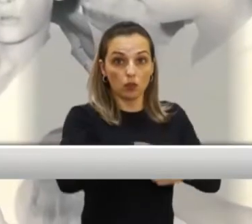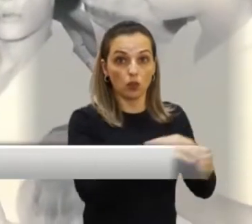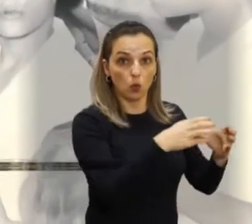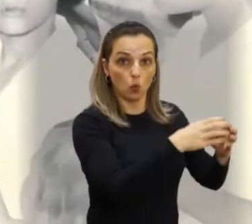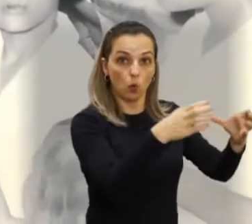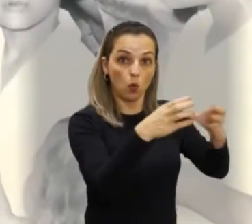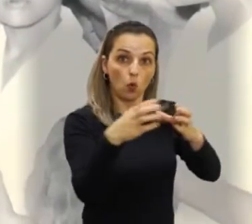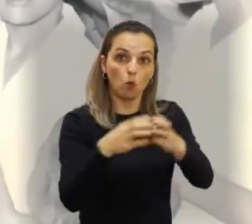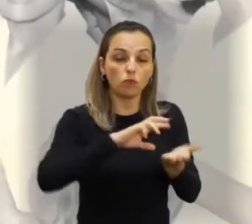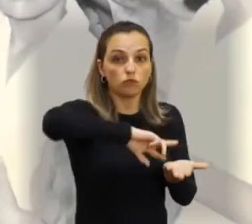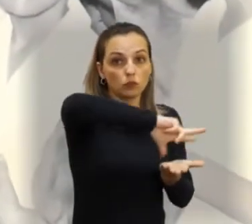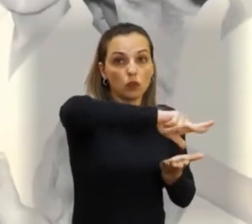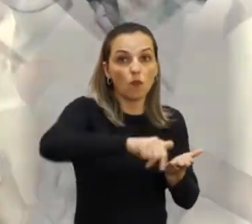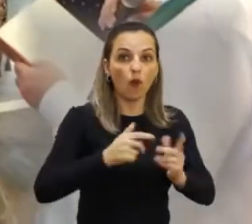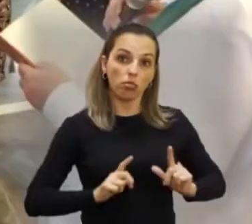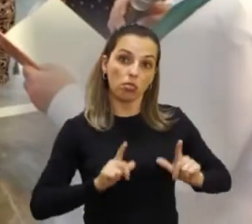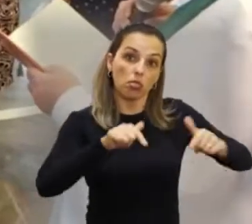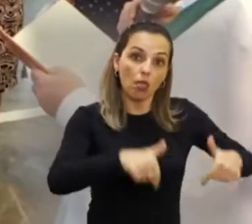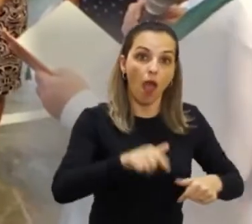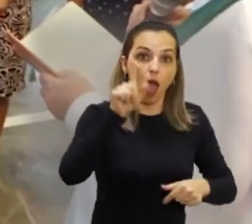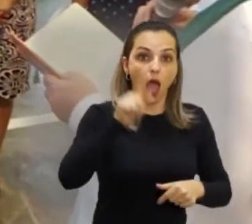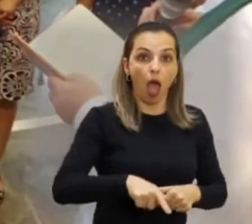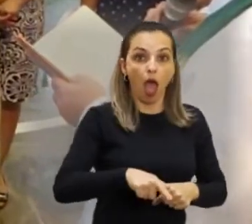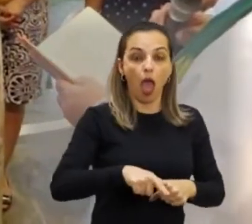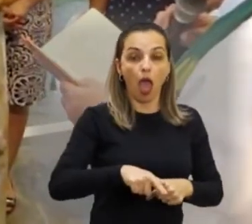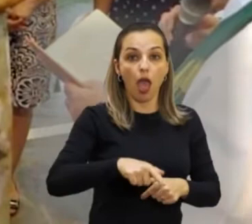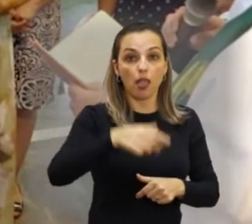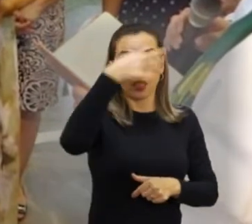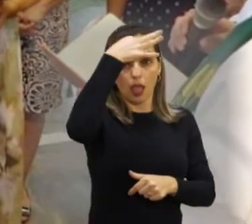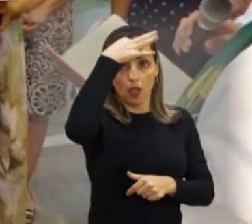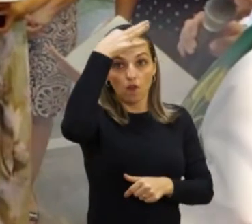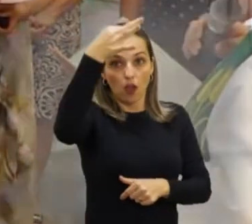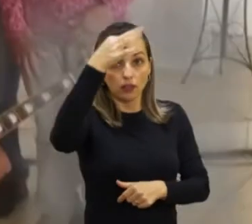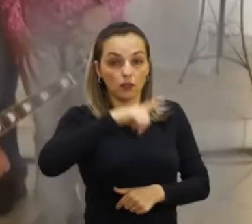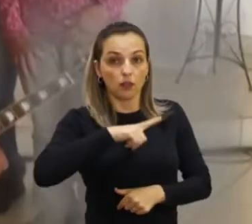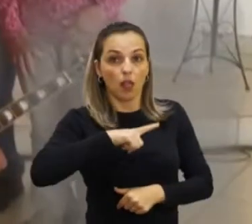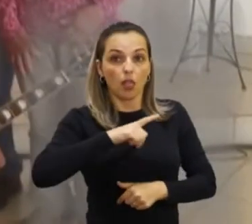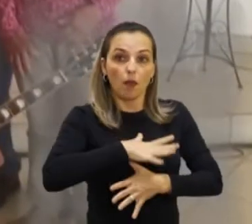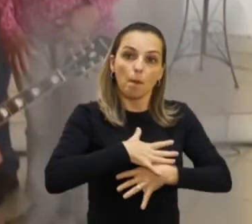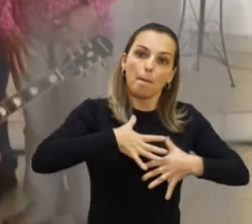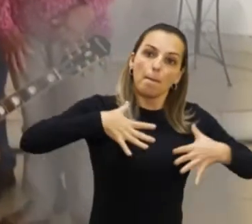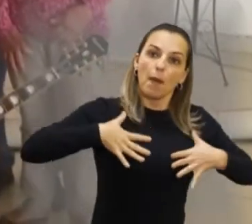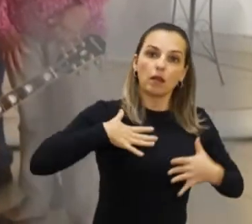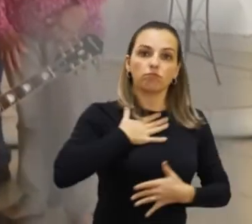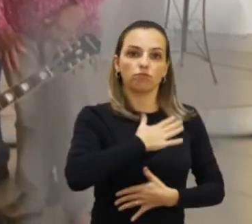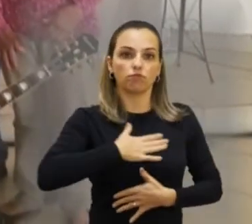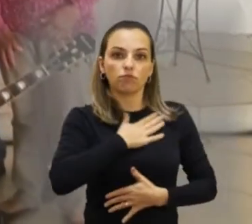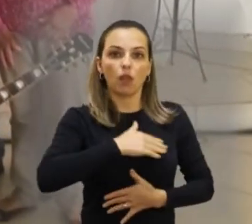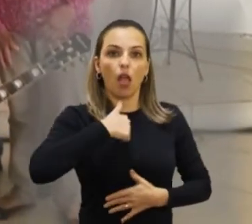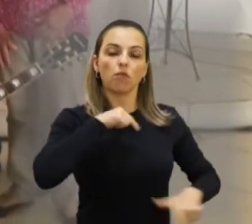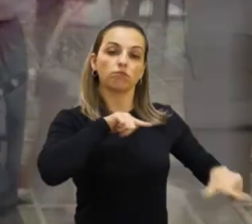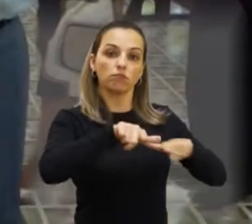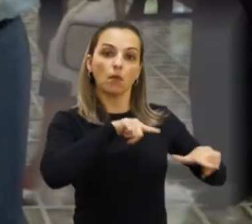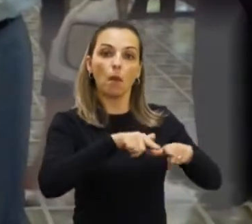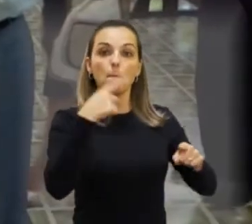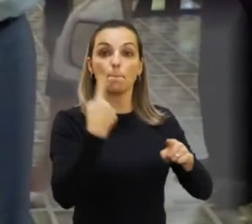É uma vocação que eu ganhei, que eu tive, me sinto bem. E gosto e faço. E